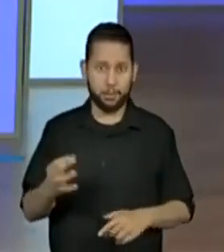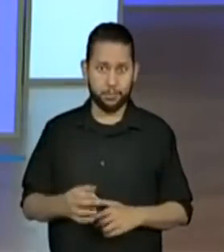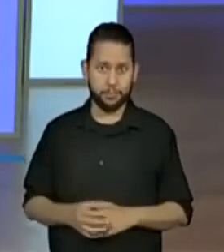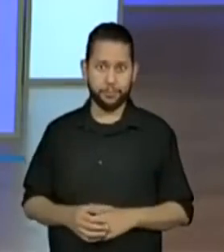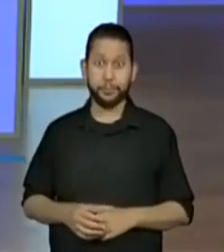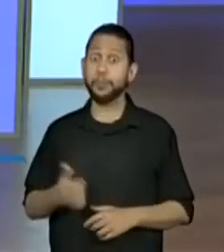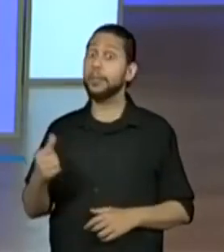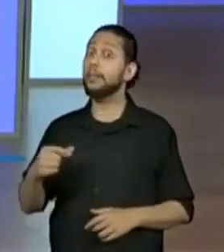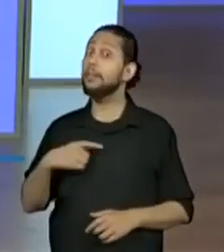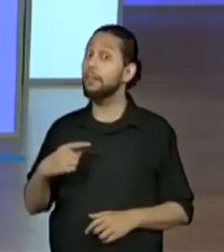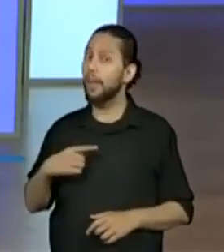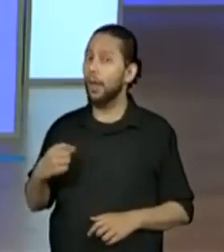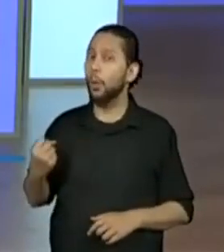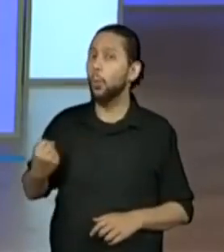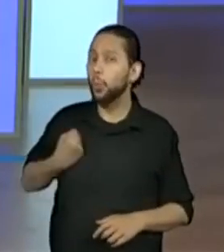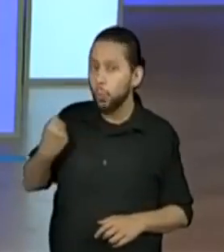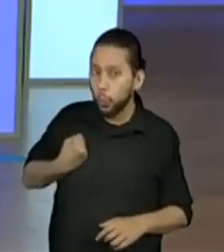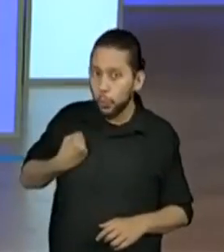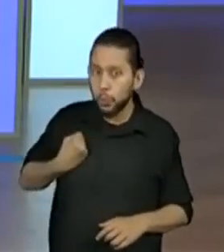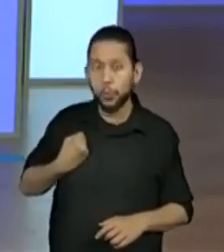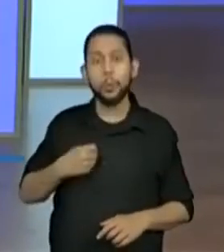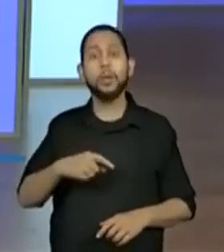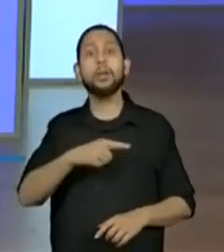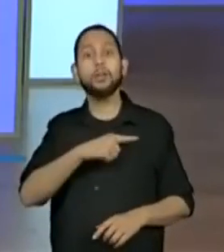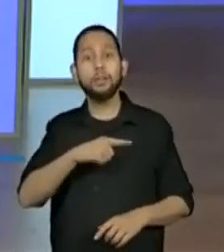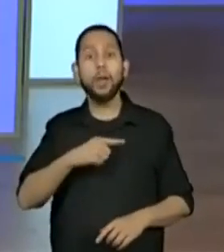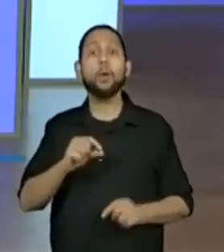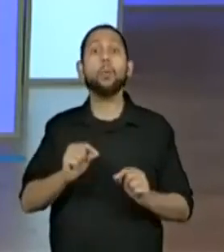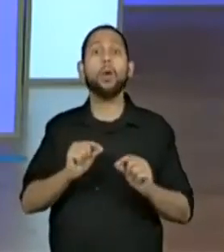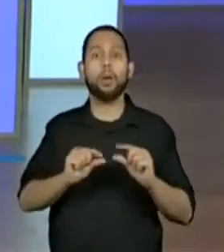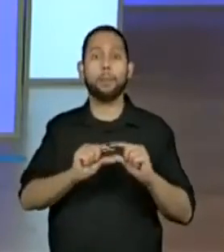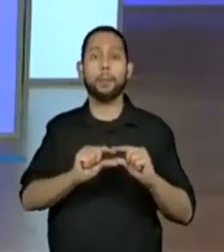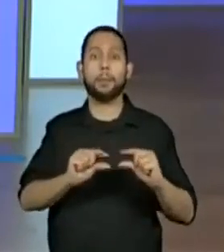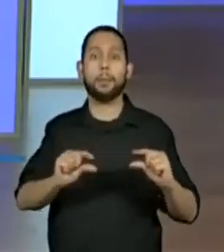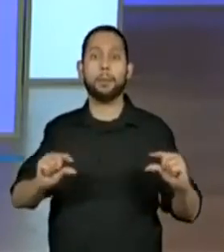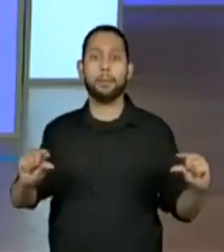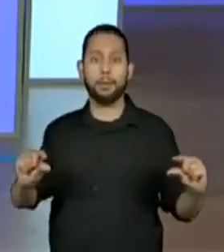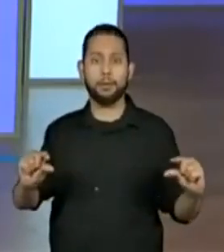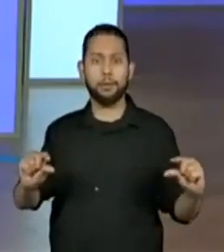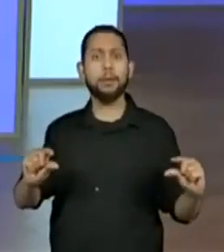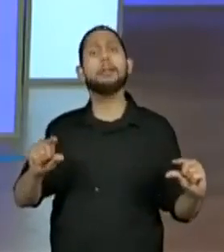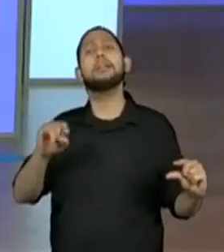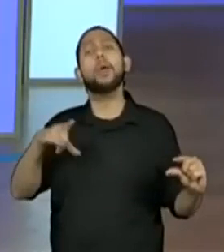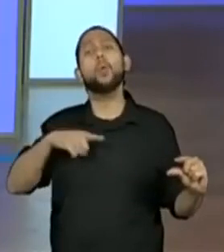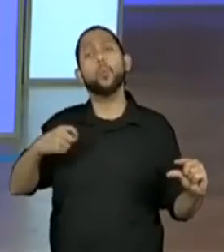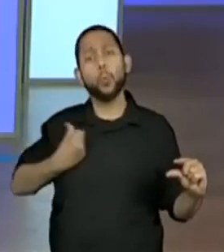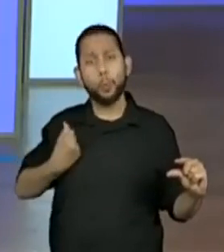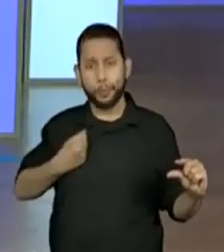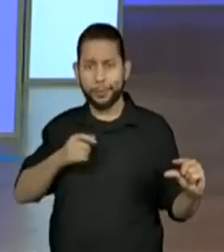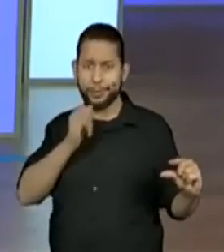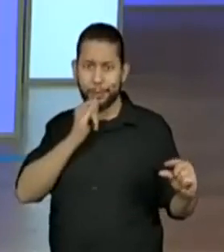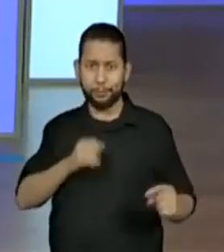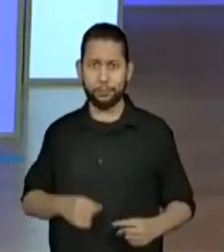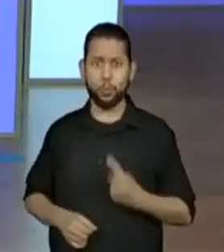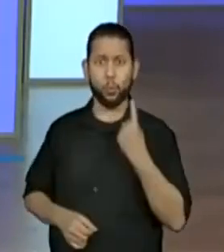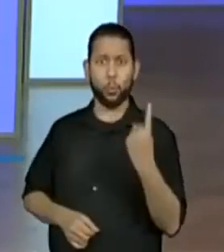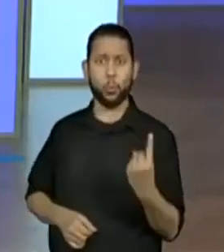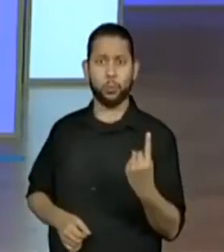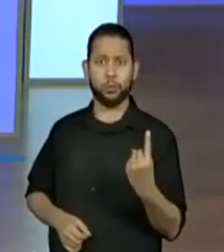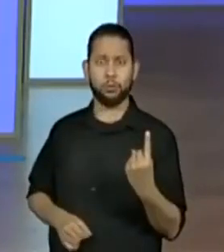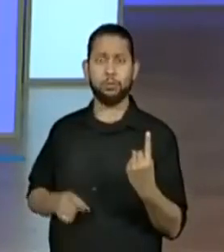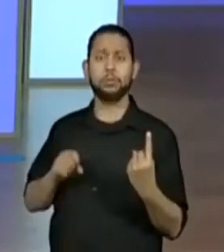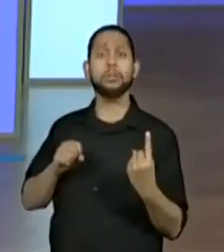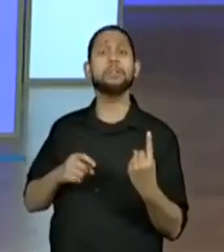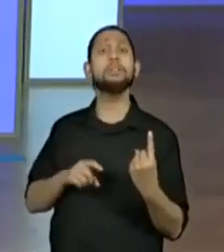os algarismos na composição dos números. Nosso sistema, ele é posicional. Então, o 1 pode significar uma